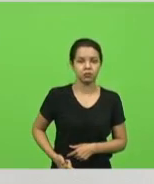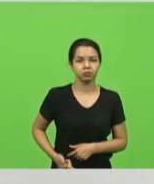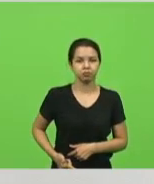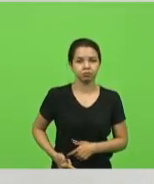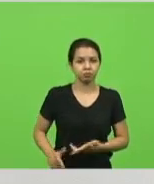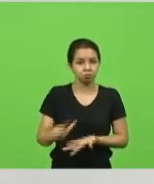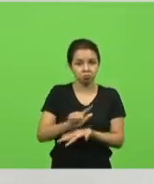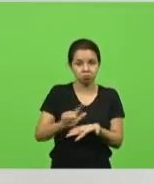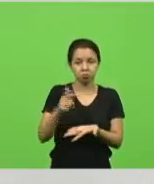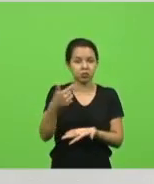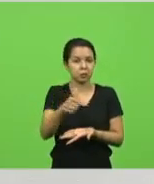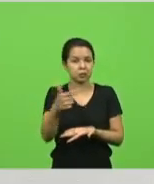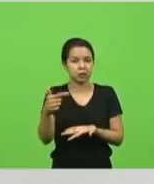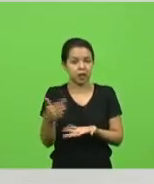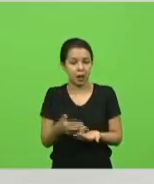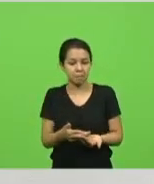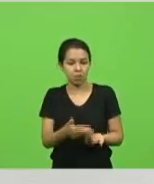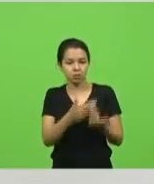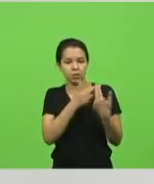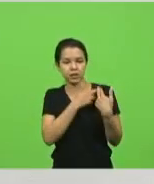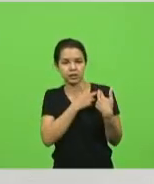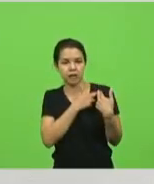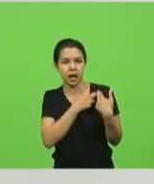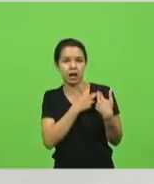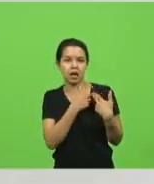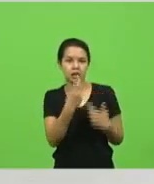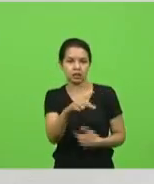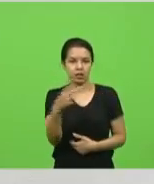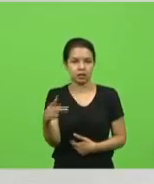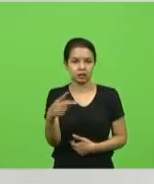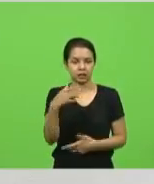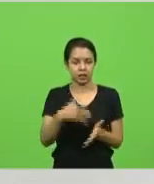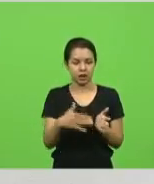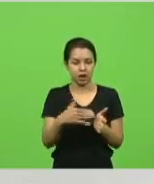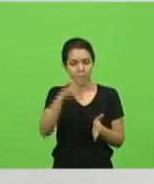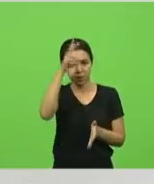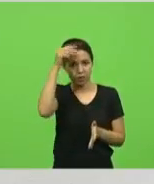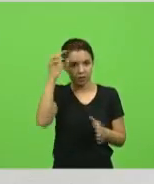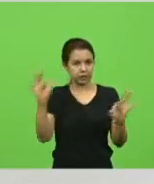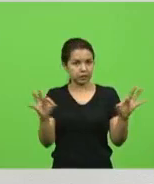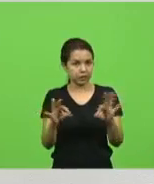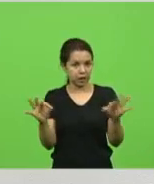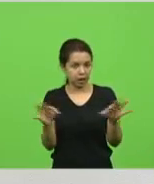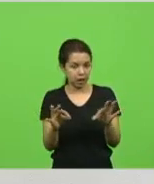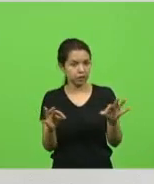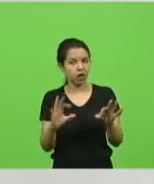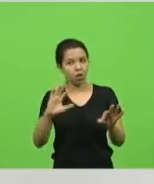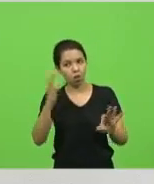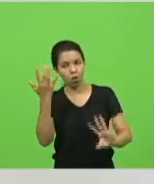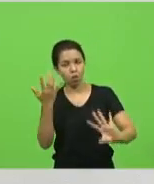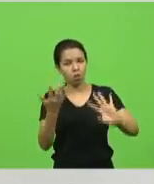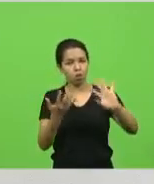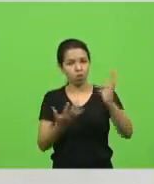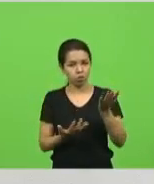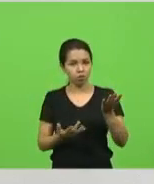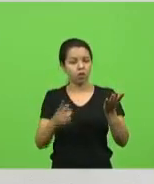algo que desse responsabilidade aos secretários e aos prefeitos, acabou acontecendo alguns casos, mas com certeza será a luta de todos nós para fazer pressão